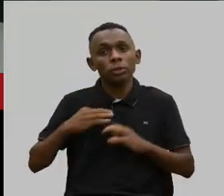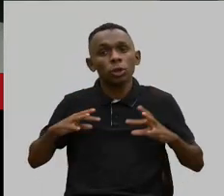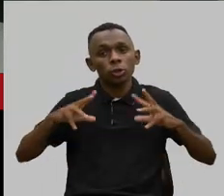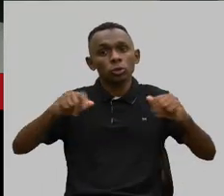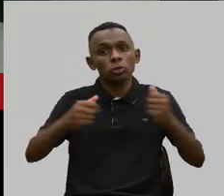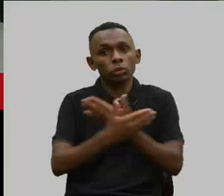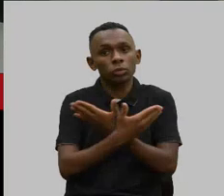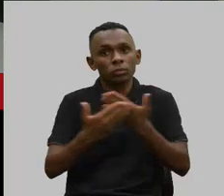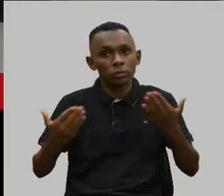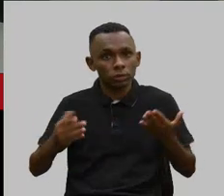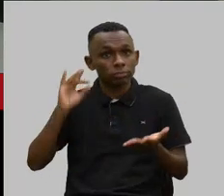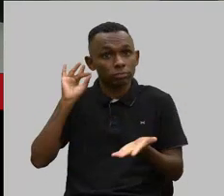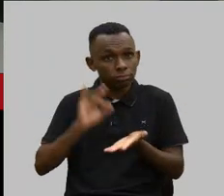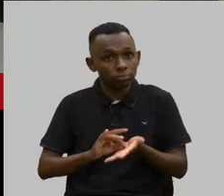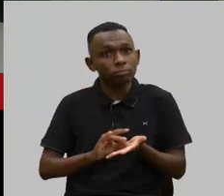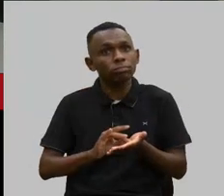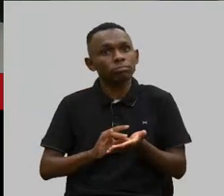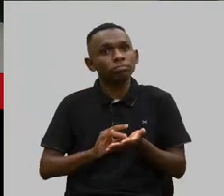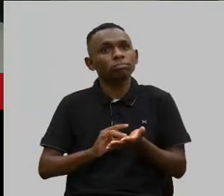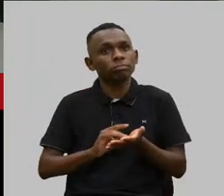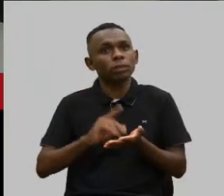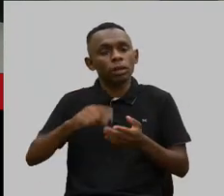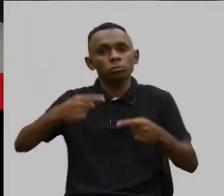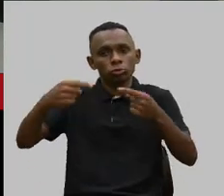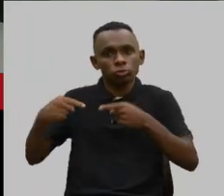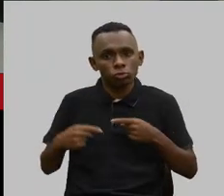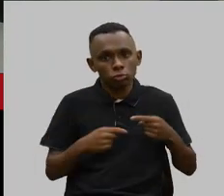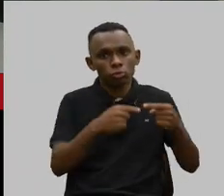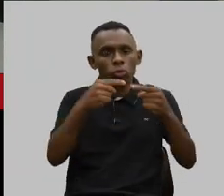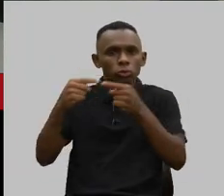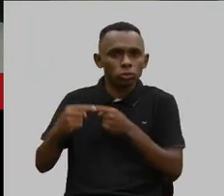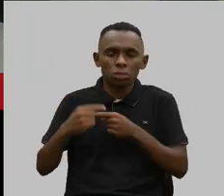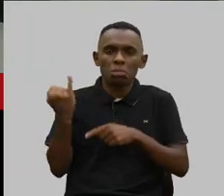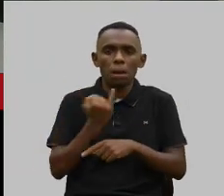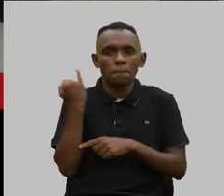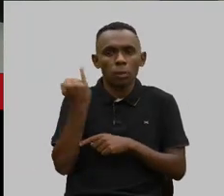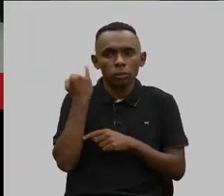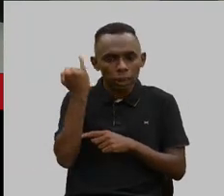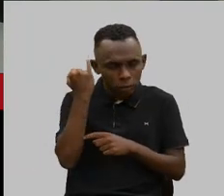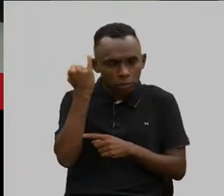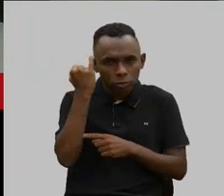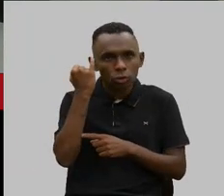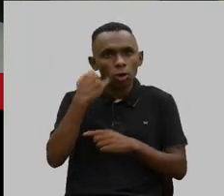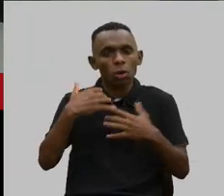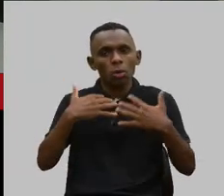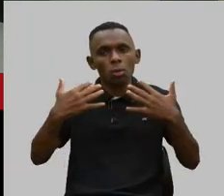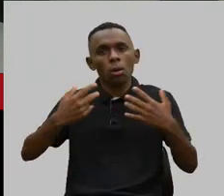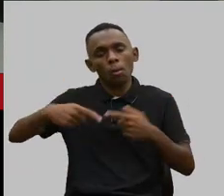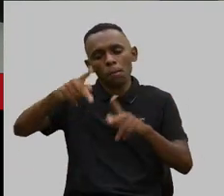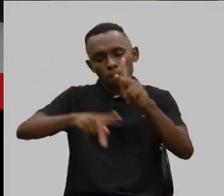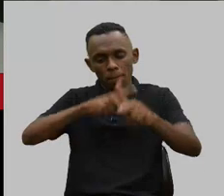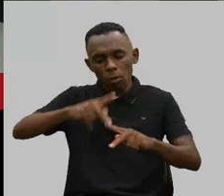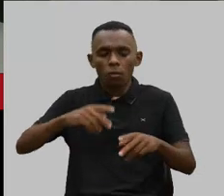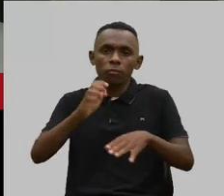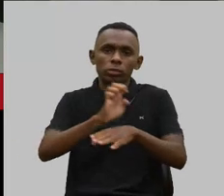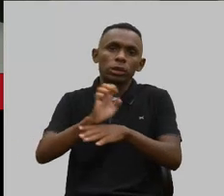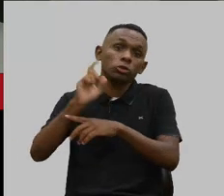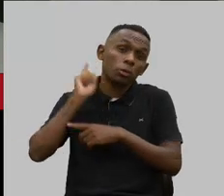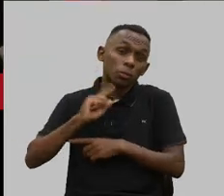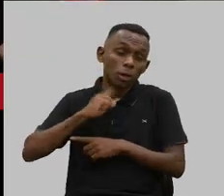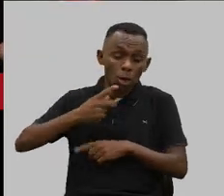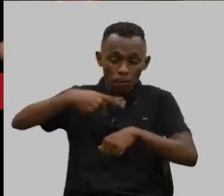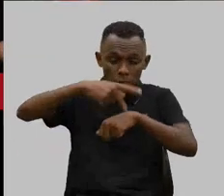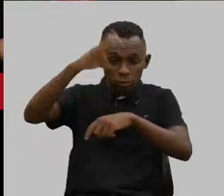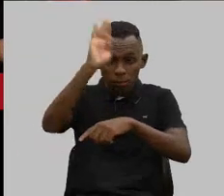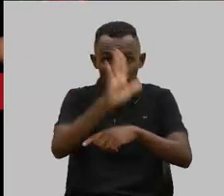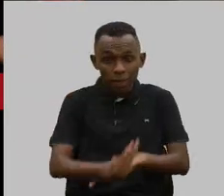vocês realmente foi uma discussão muito importante para o povo mineiro para o povo do nosso Brasil